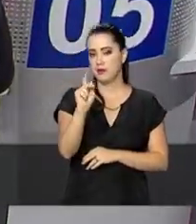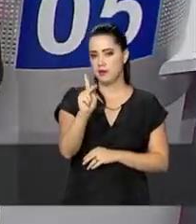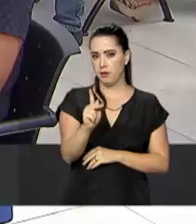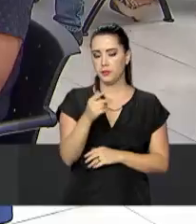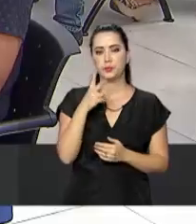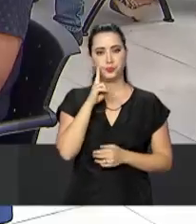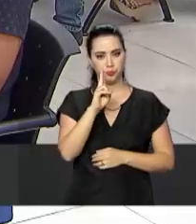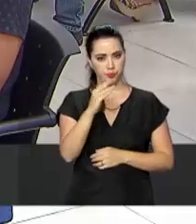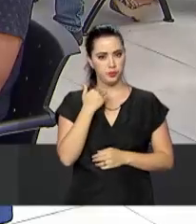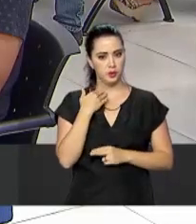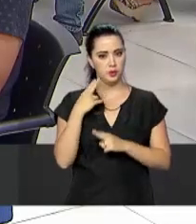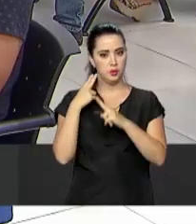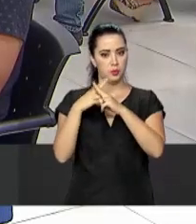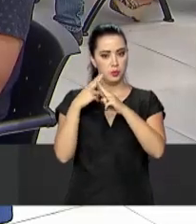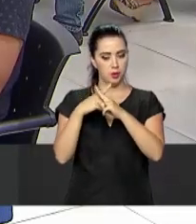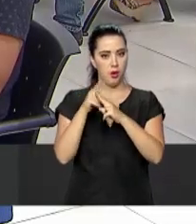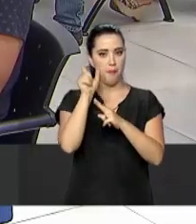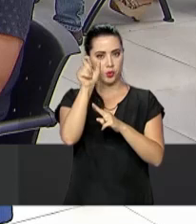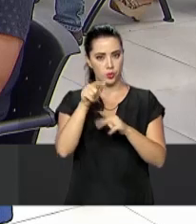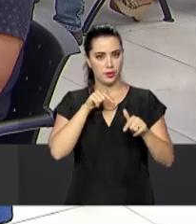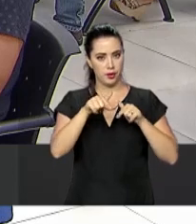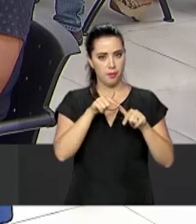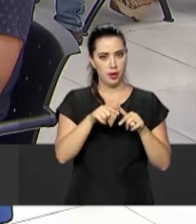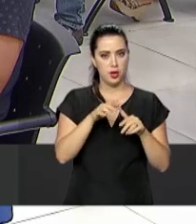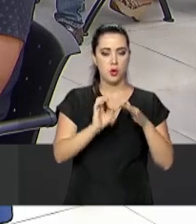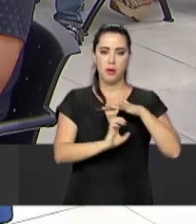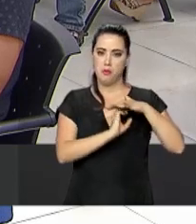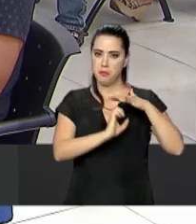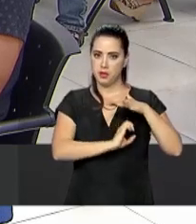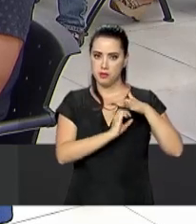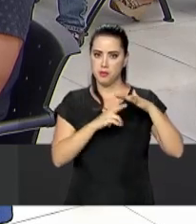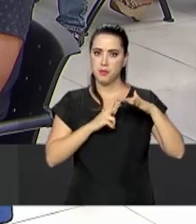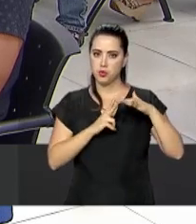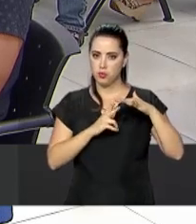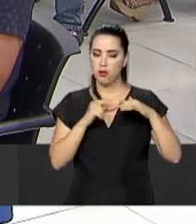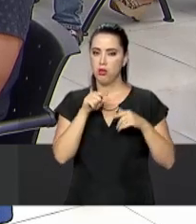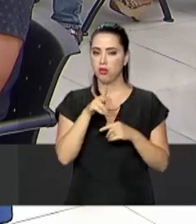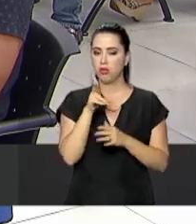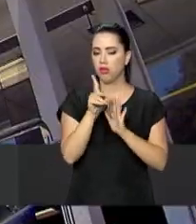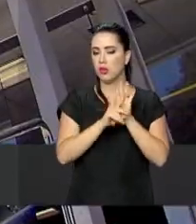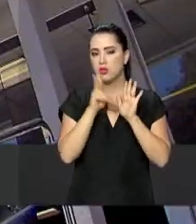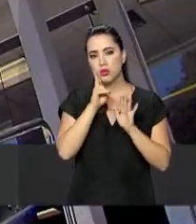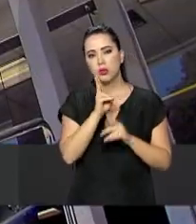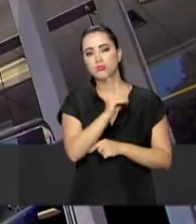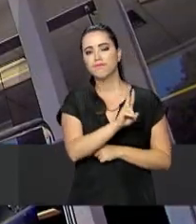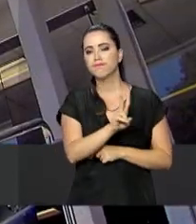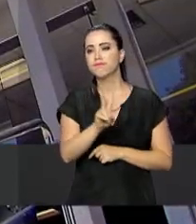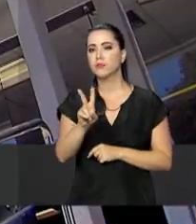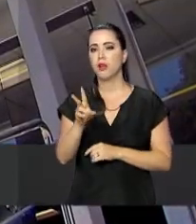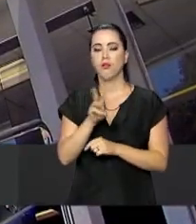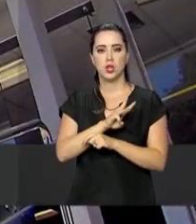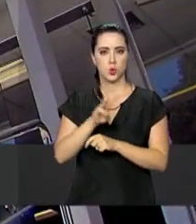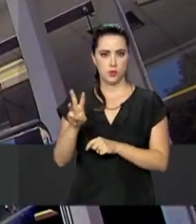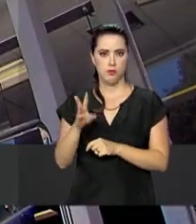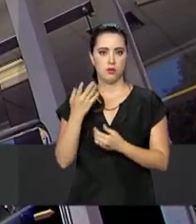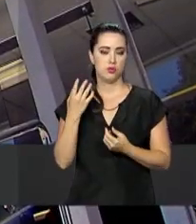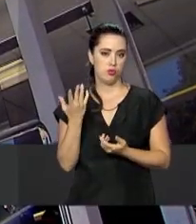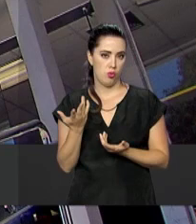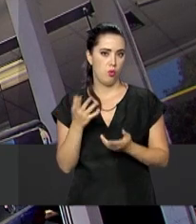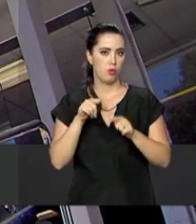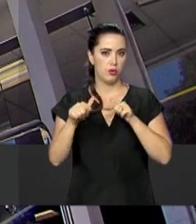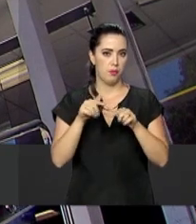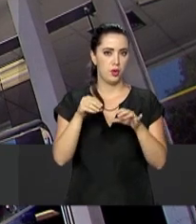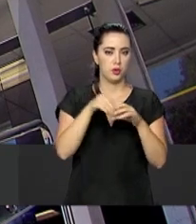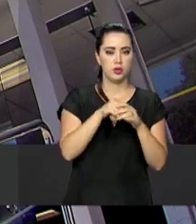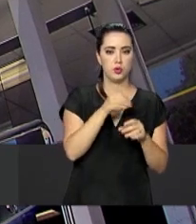Federal, o trabalhador da iniciativa privada consegue consultar se tem direito ao benefício. Já o servidor público tem que